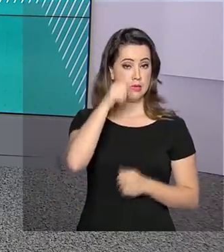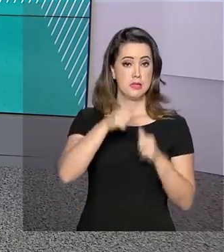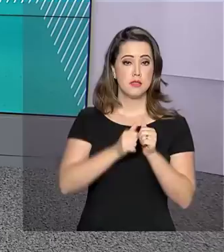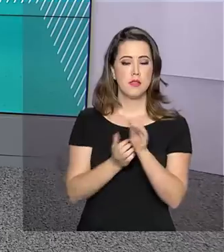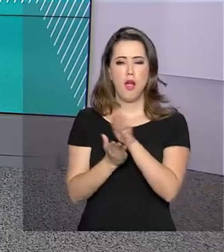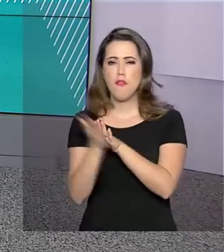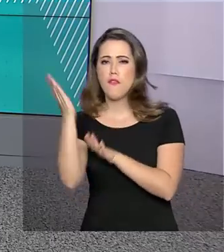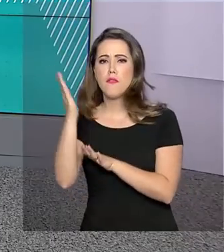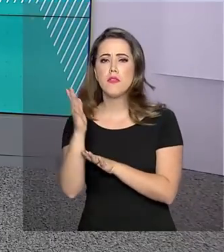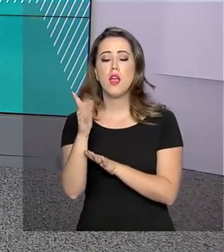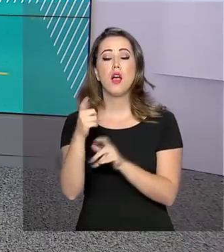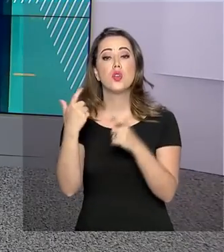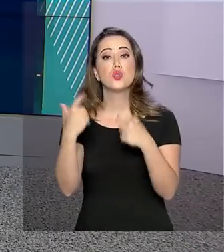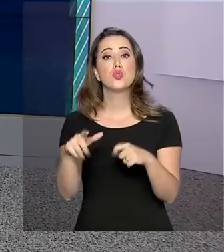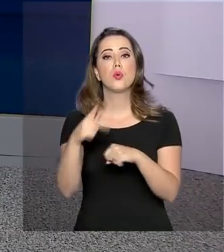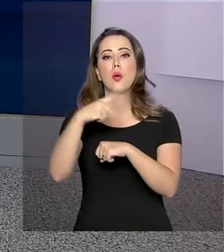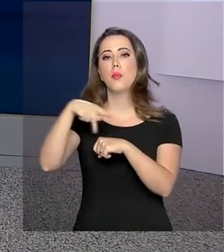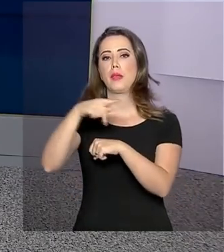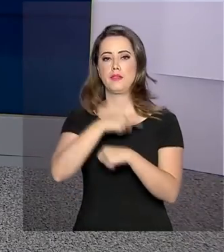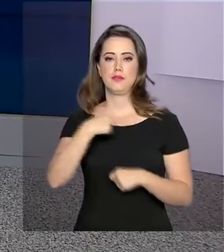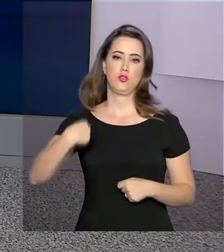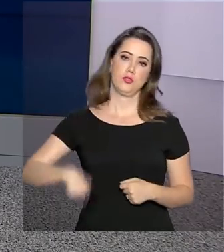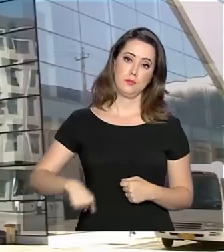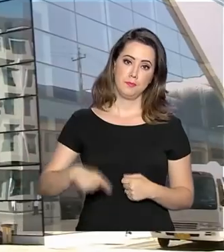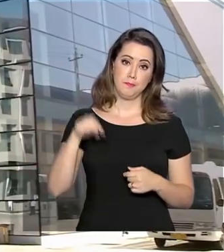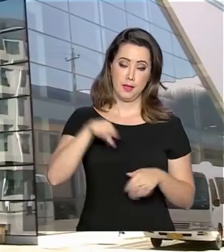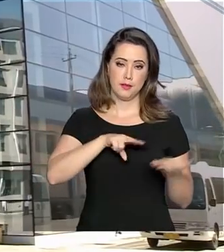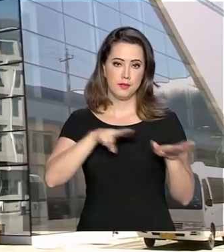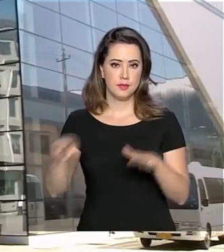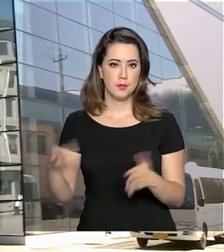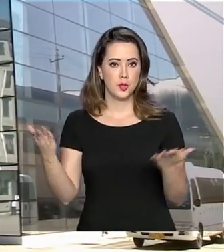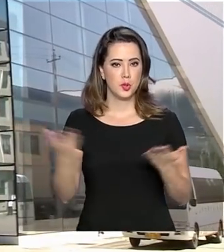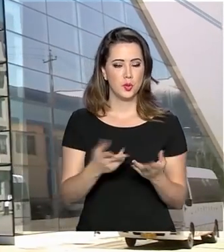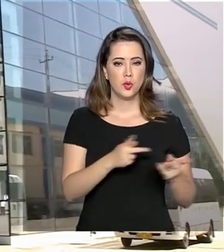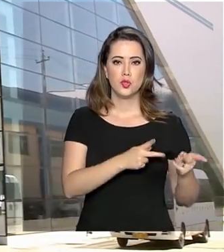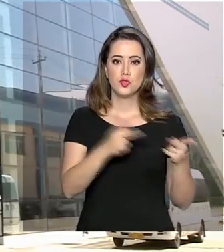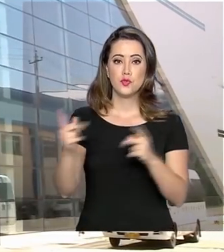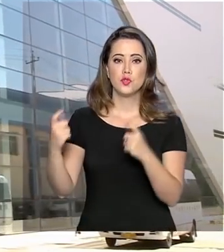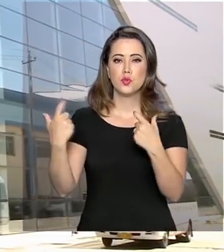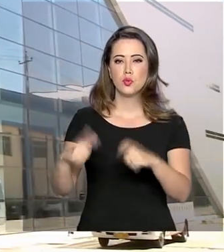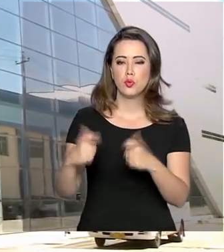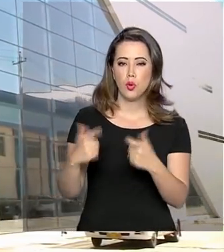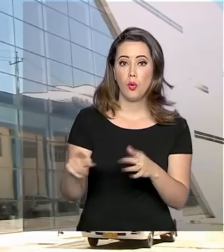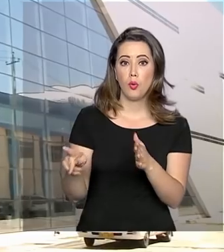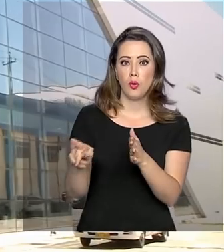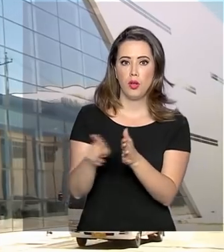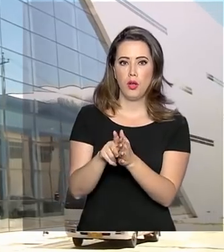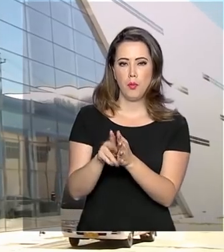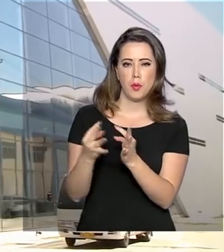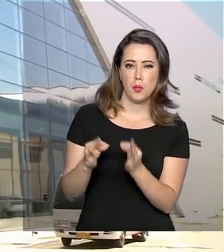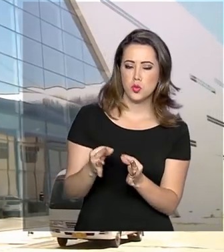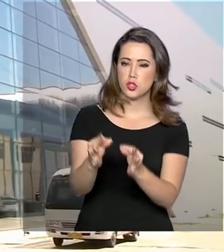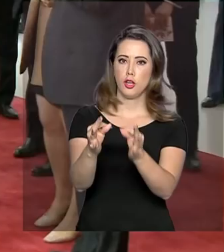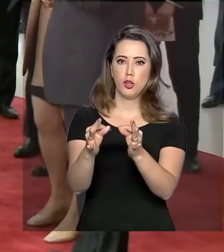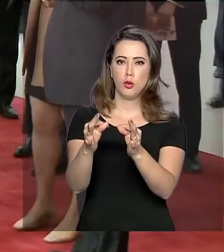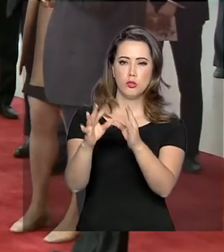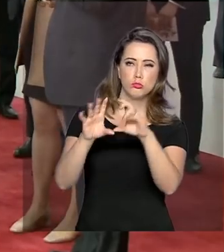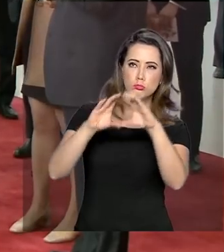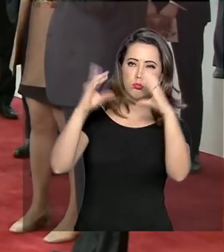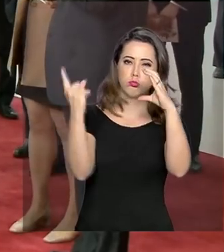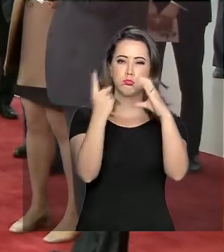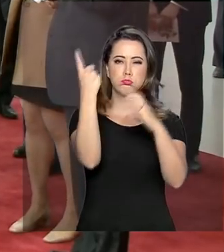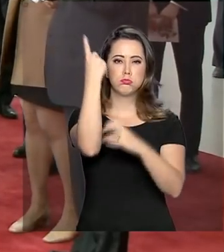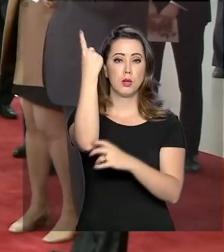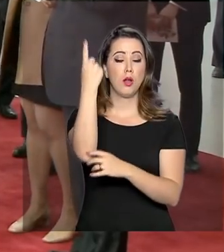em viagem oficial à China nesta semana. Hoje ele visitou a Academia Chinesa de Tecnologia Espacial. A parceria entre os dois